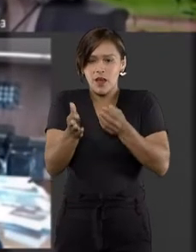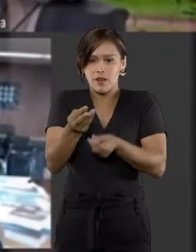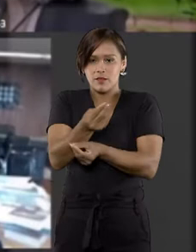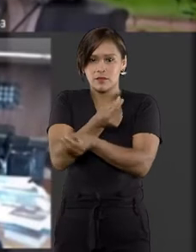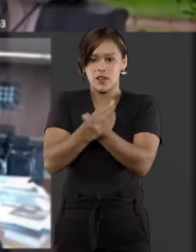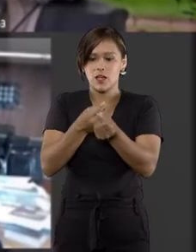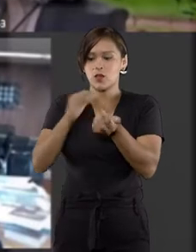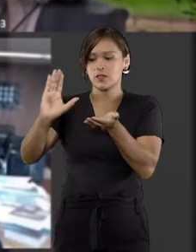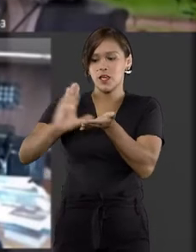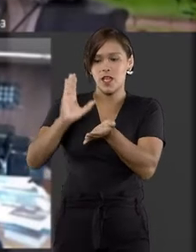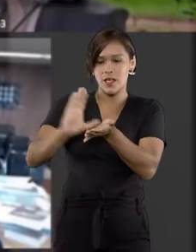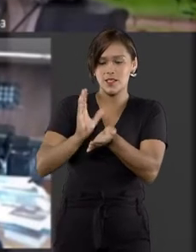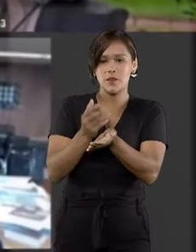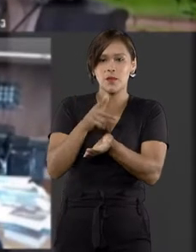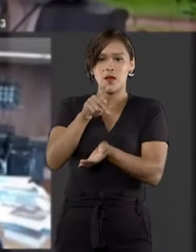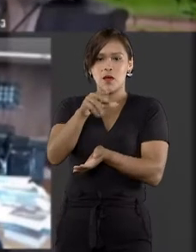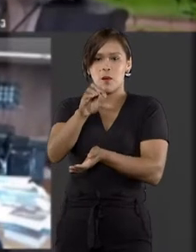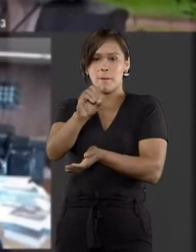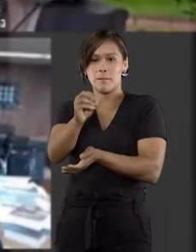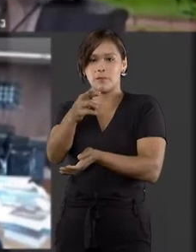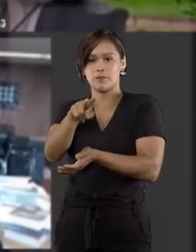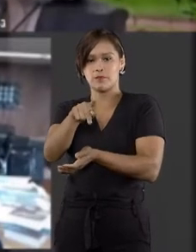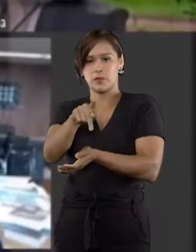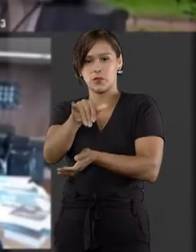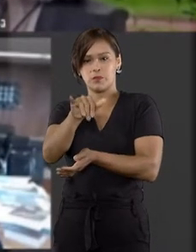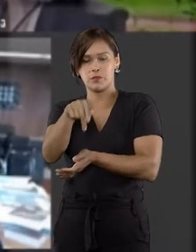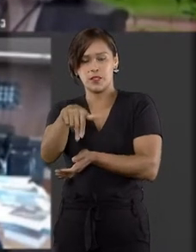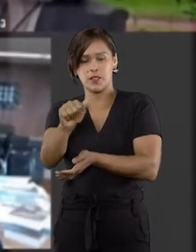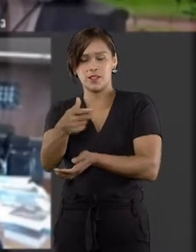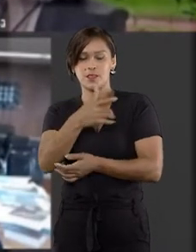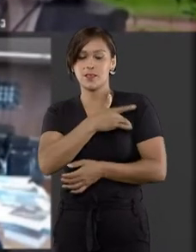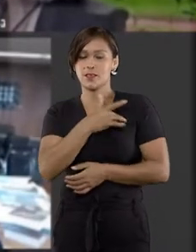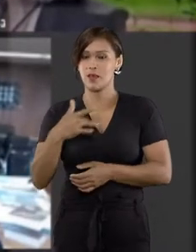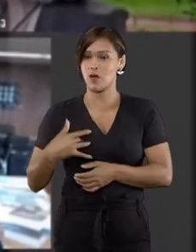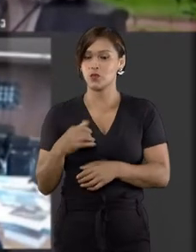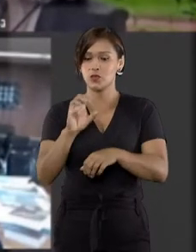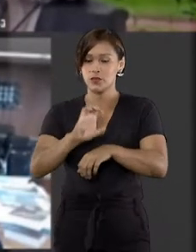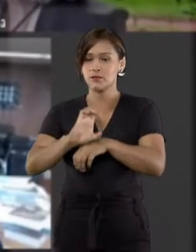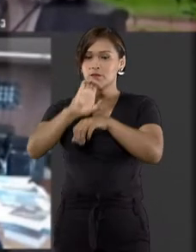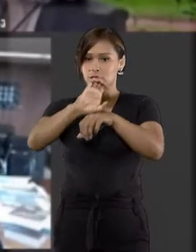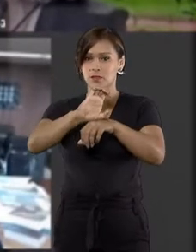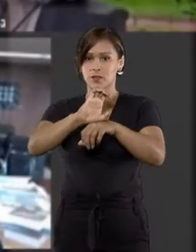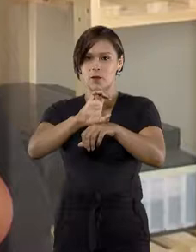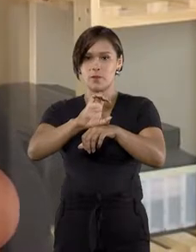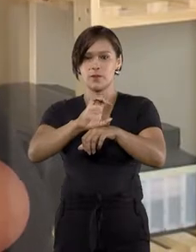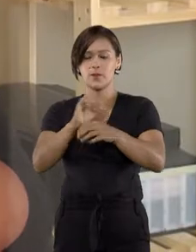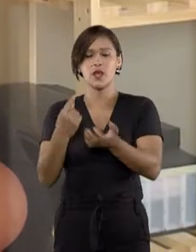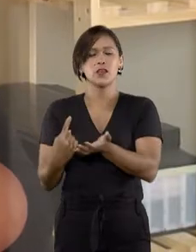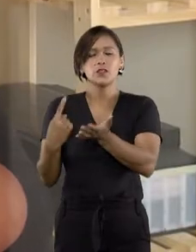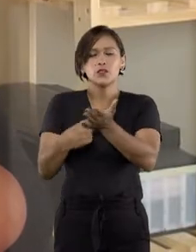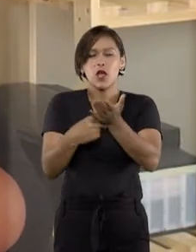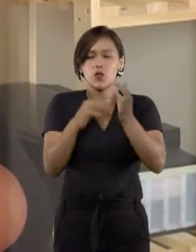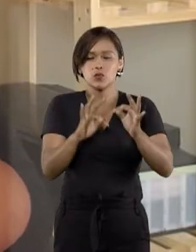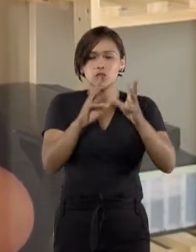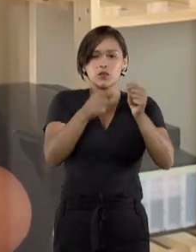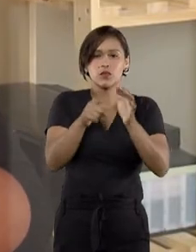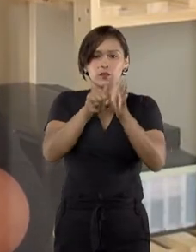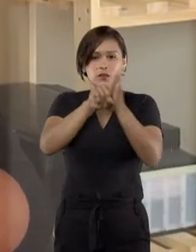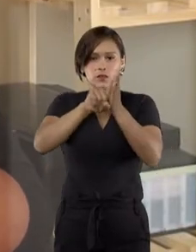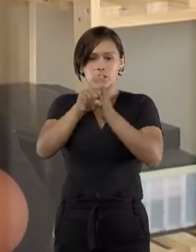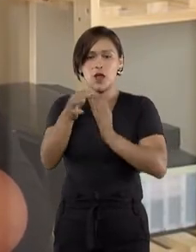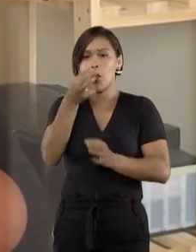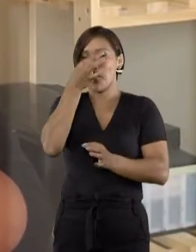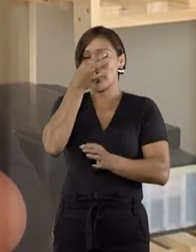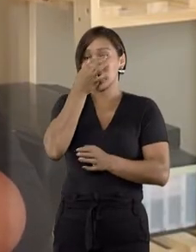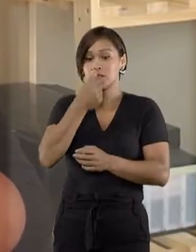recursos e recebia propinas, inclusive no âmbito do sistema de saúde estadual. De acordo com as investigações,